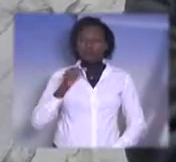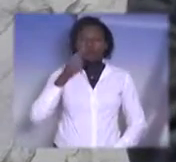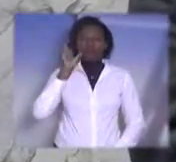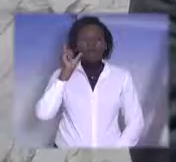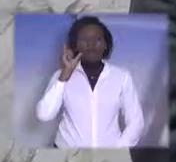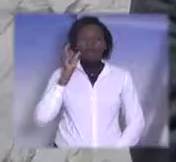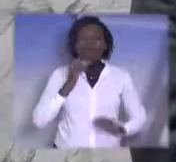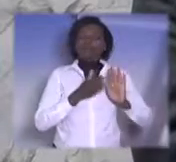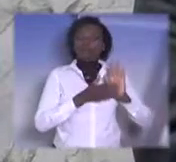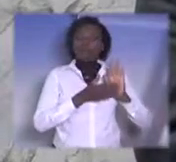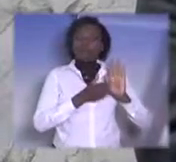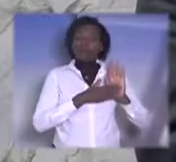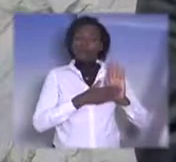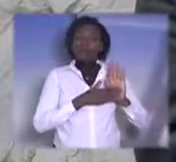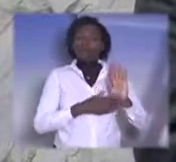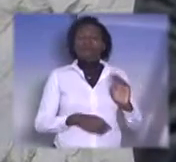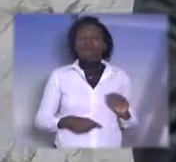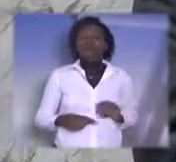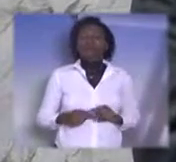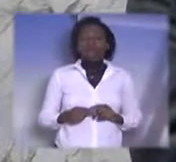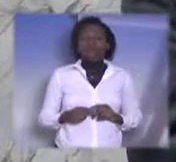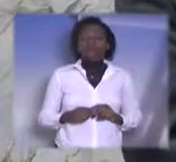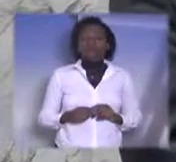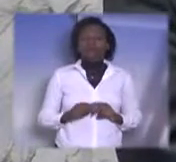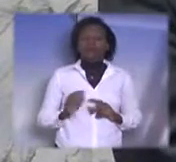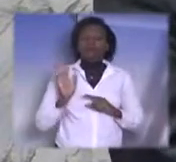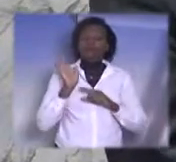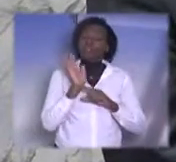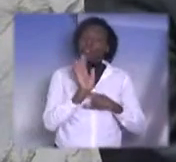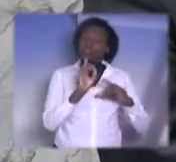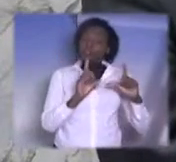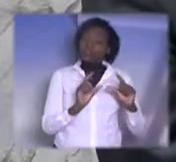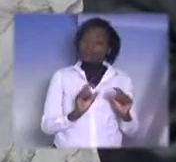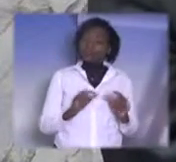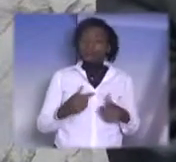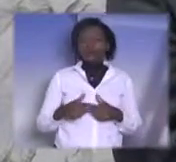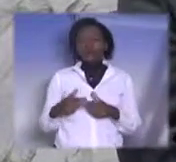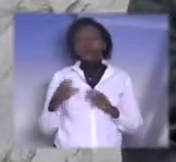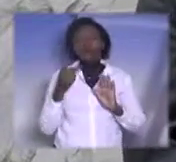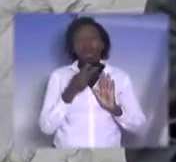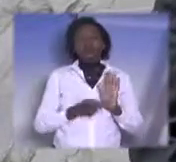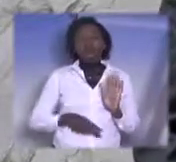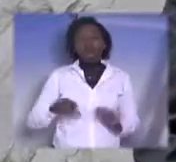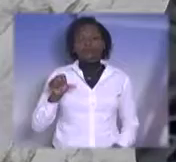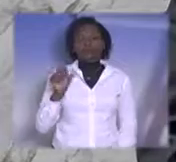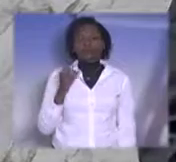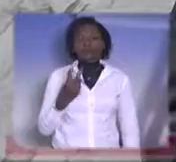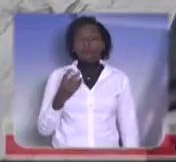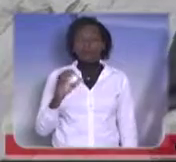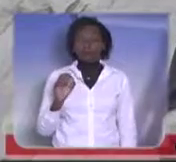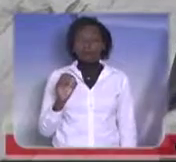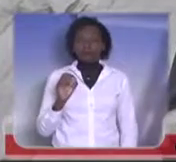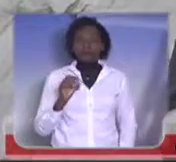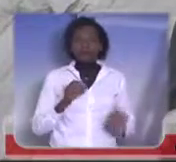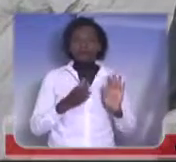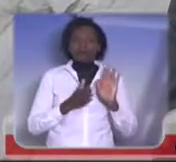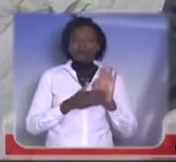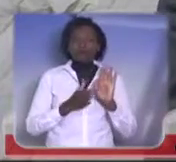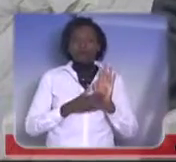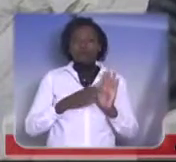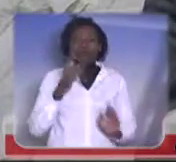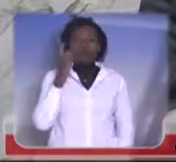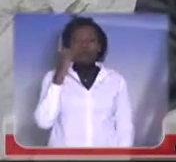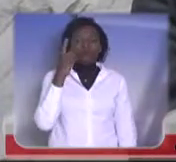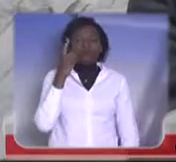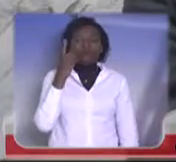proposta que dá uma aliviada no Projeto 920, onde na proposta do deputado